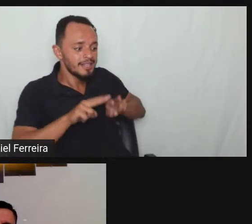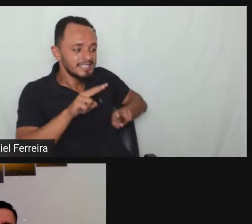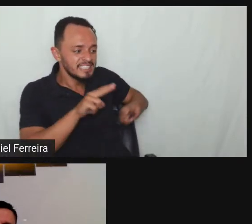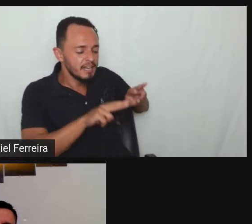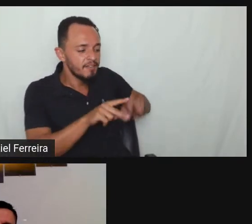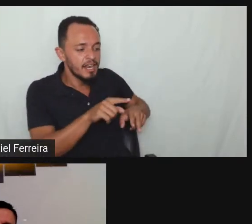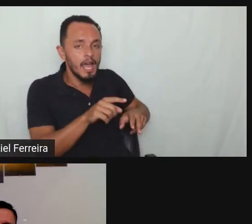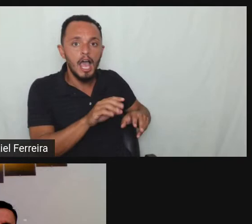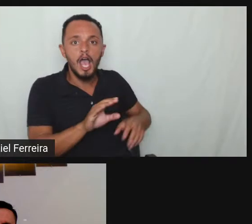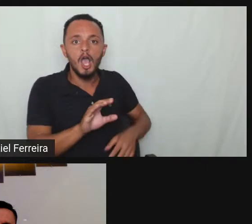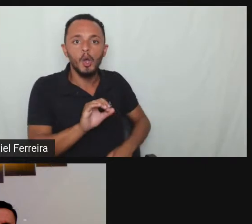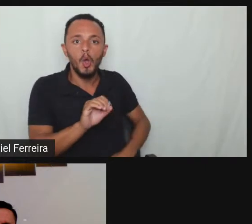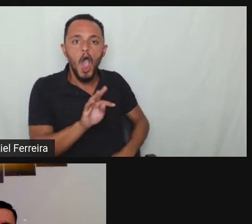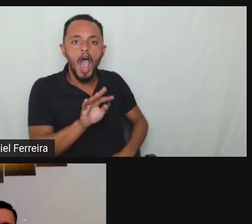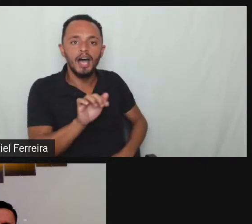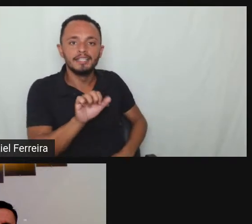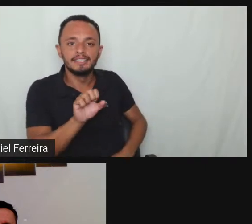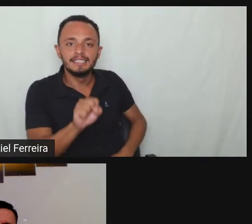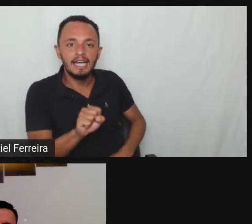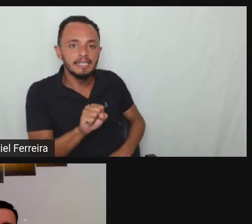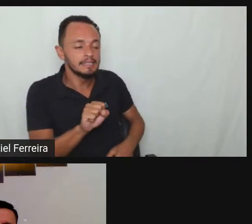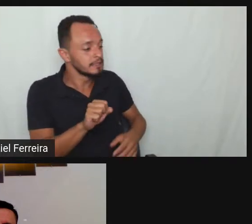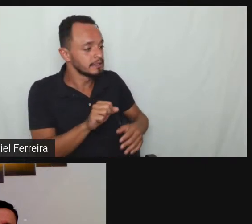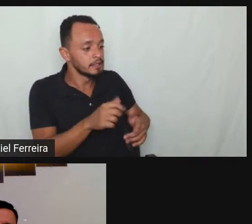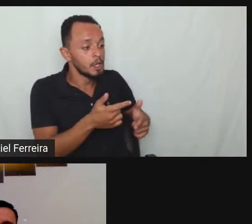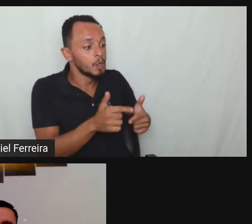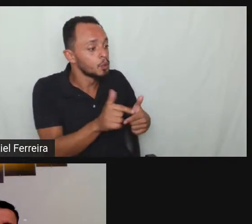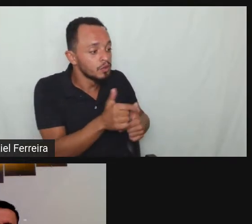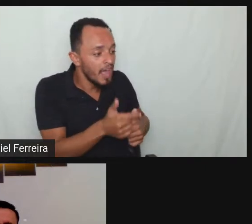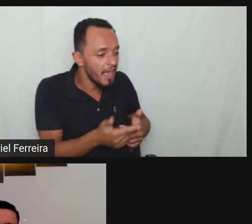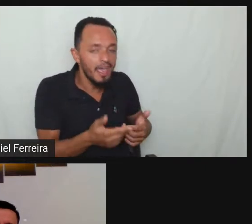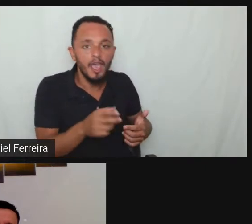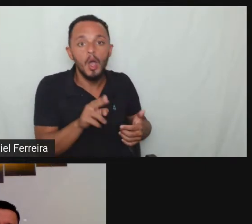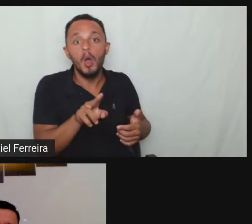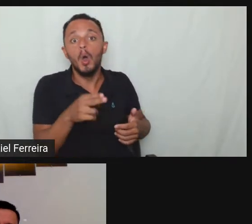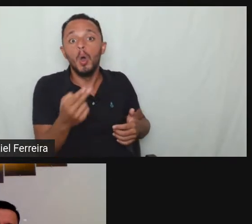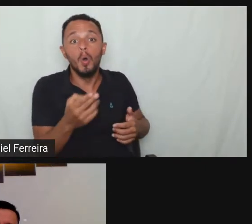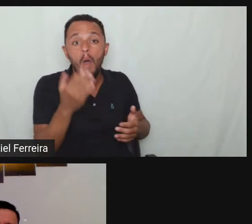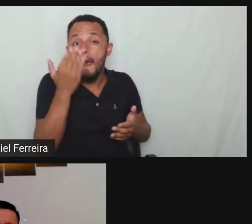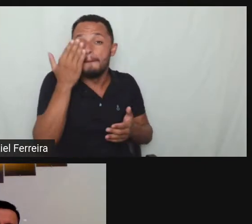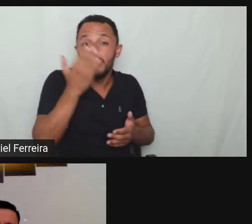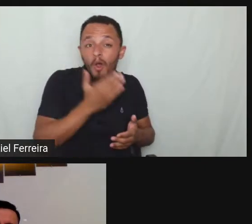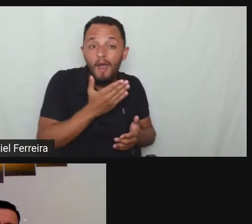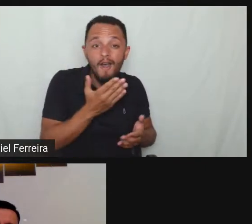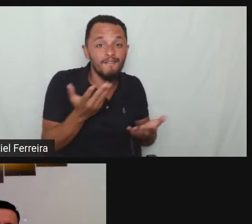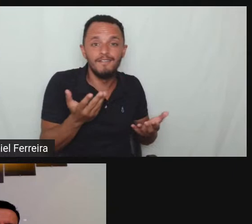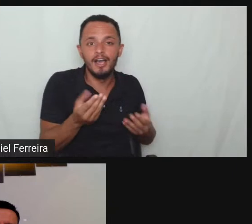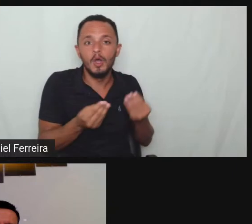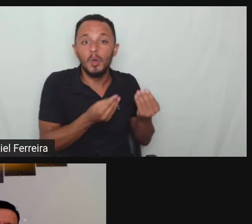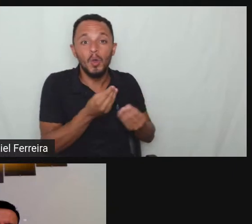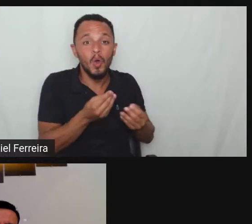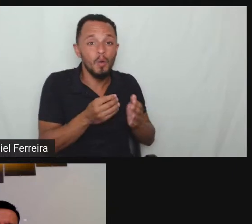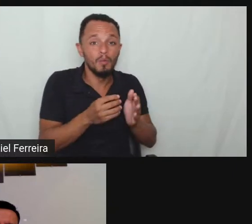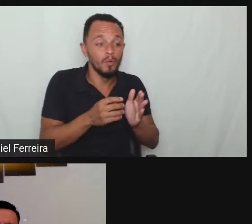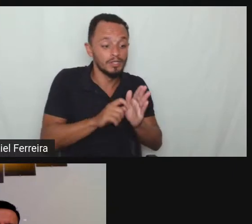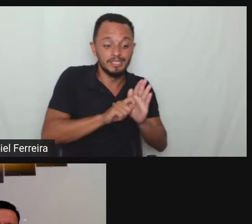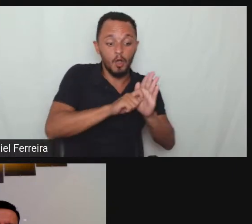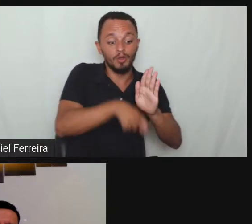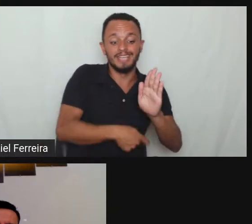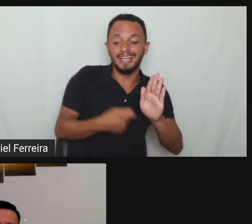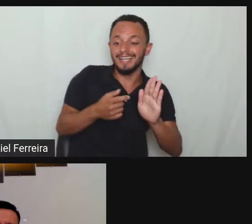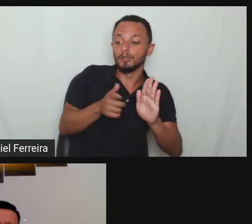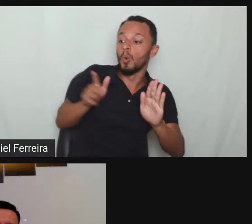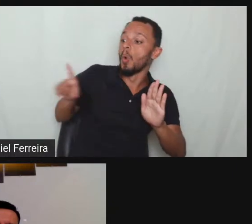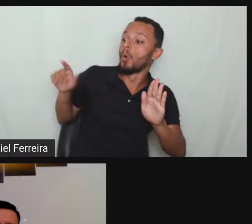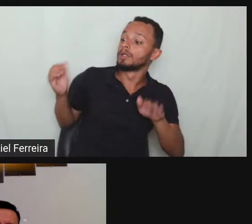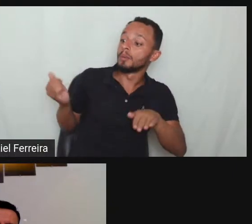vamos manejar uma ação de reintegração para ele porque não tinha prova nenhuma de que ele foi contratado previamente ó Tiago como é que eu sei se a